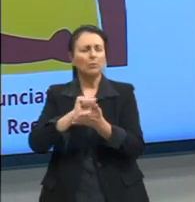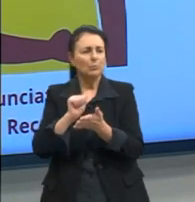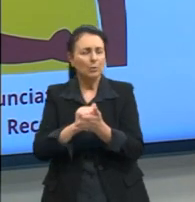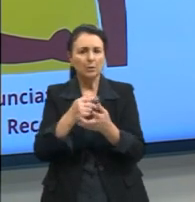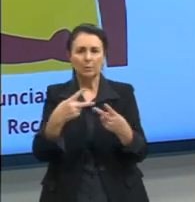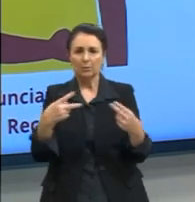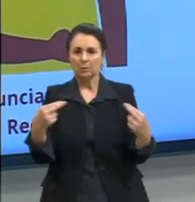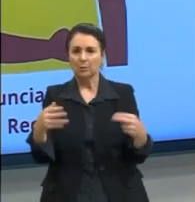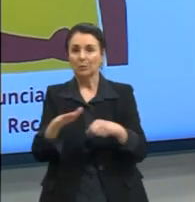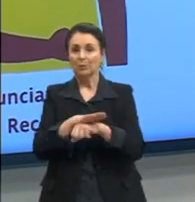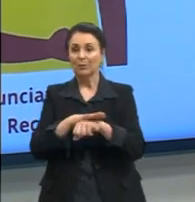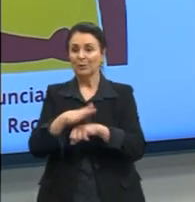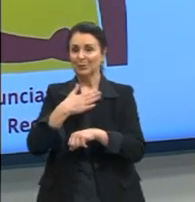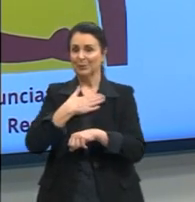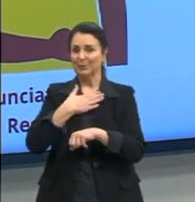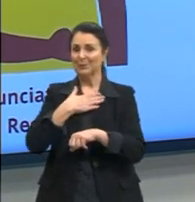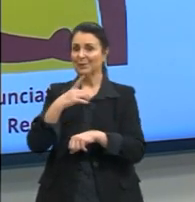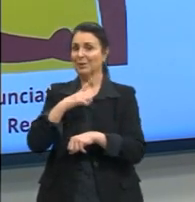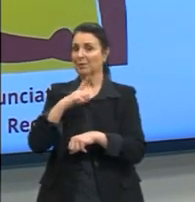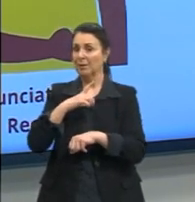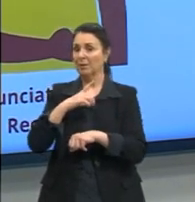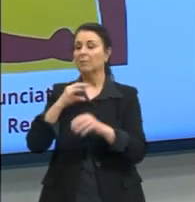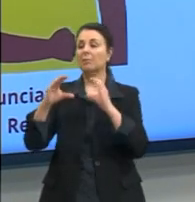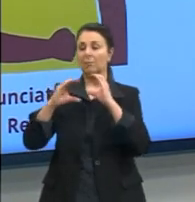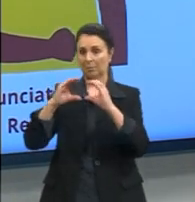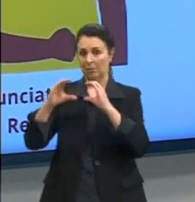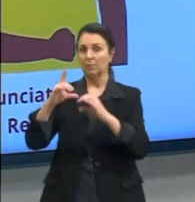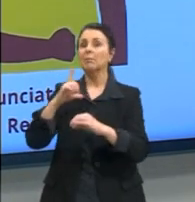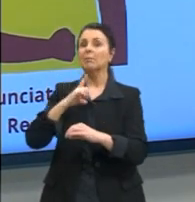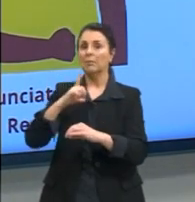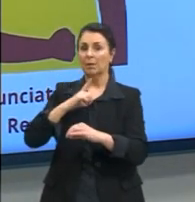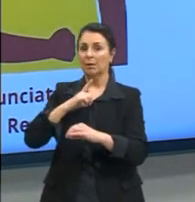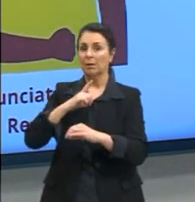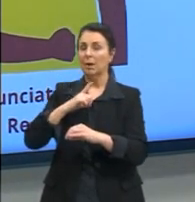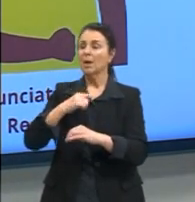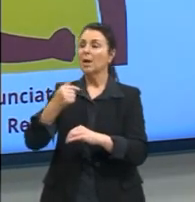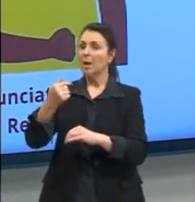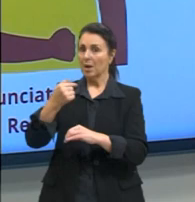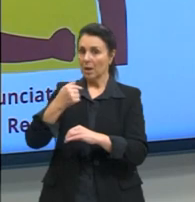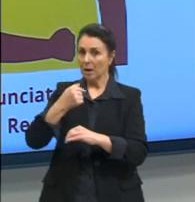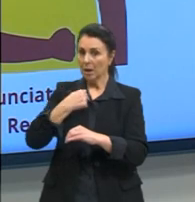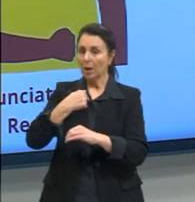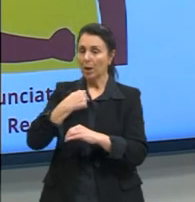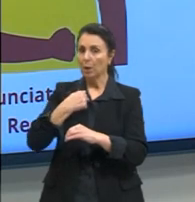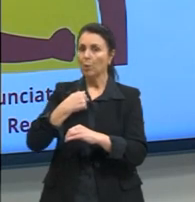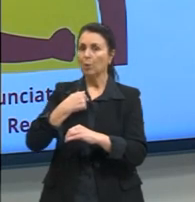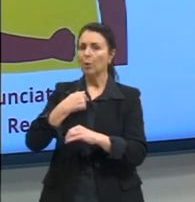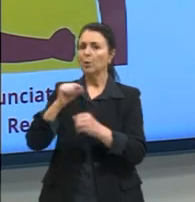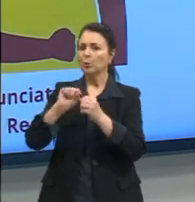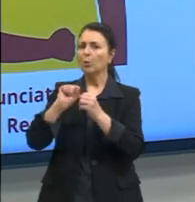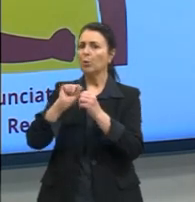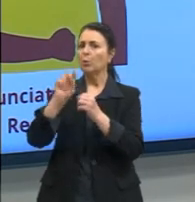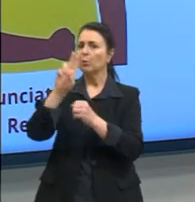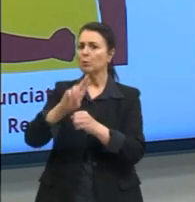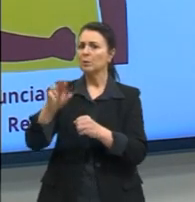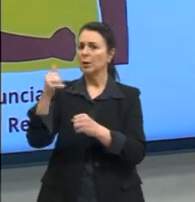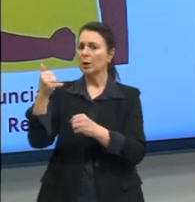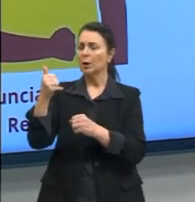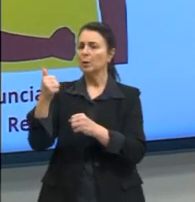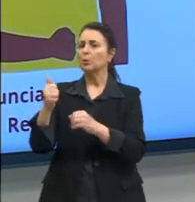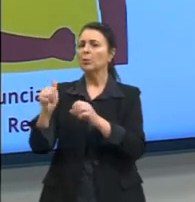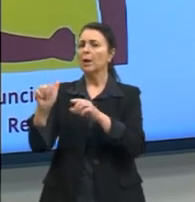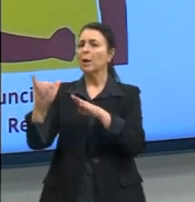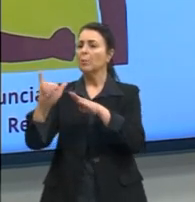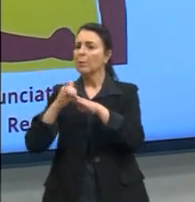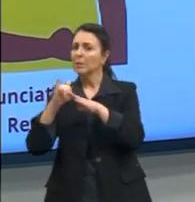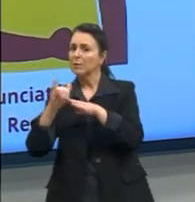converso comigo mesma, há ali uma comunicação. Eu estou transmitindo uma mensagem e ela se refere a mim. Ou